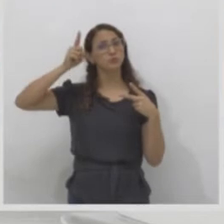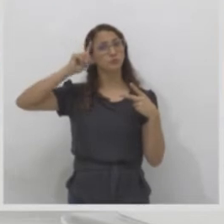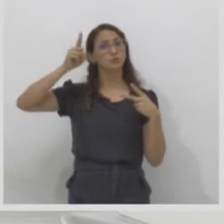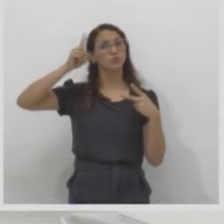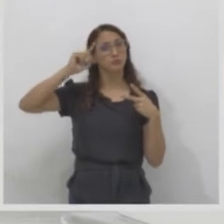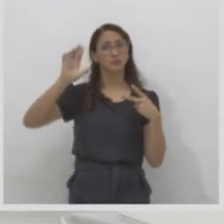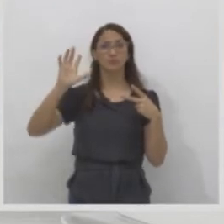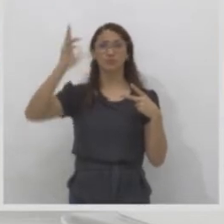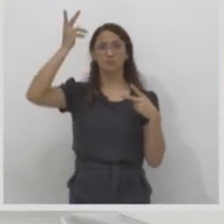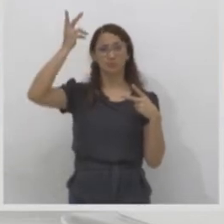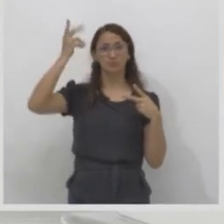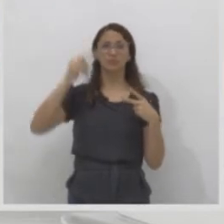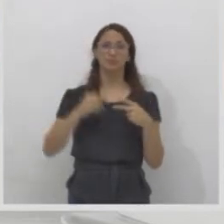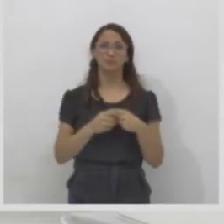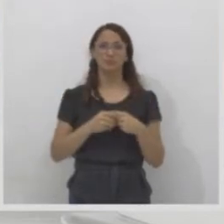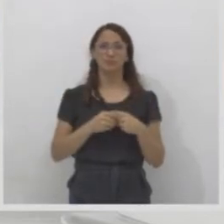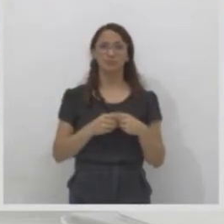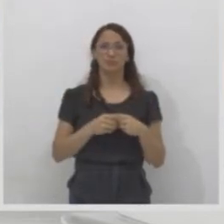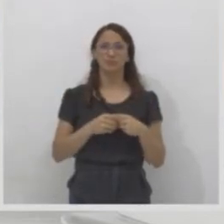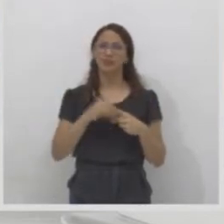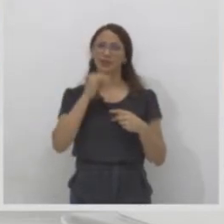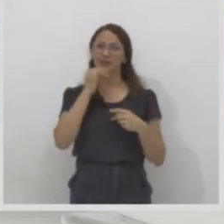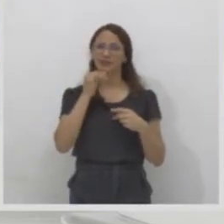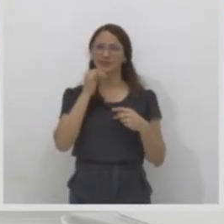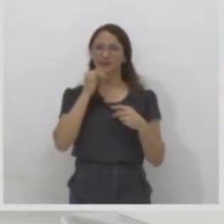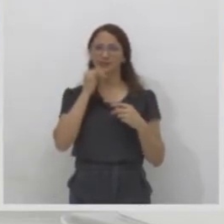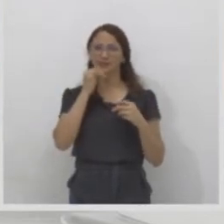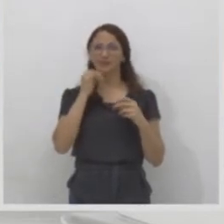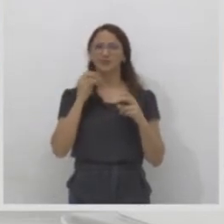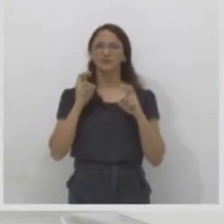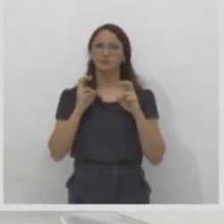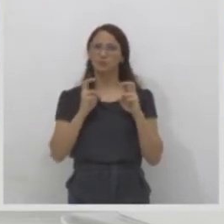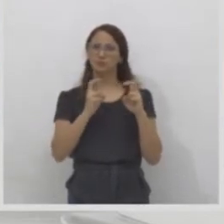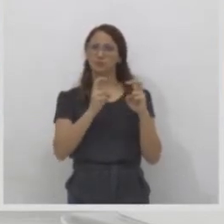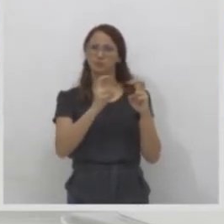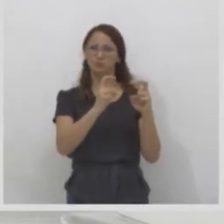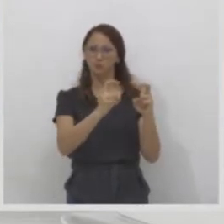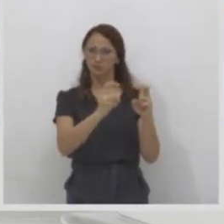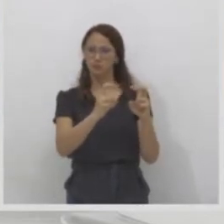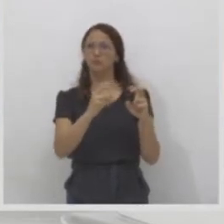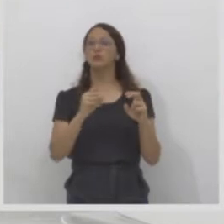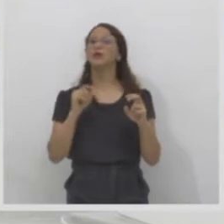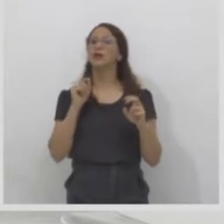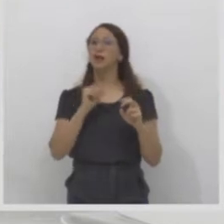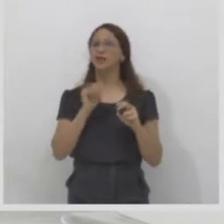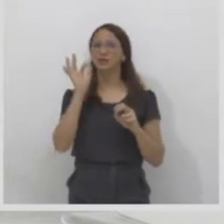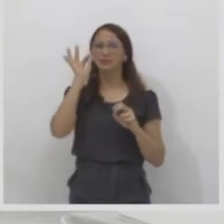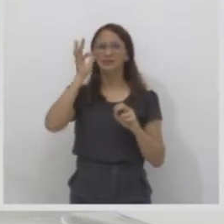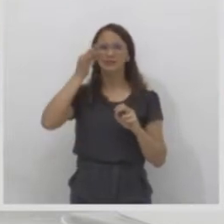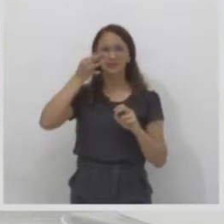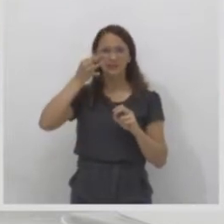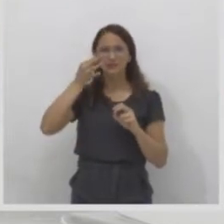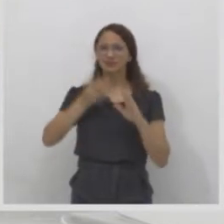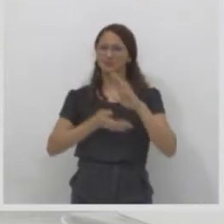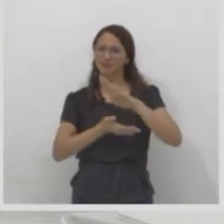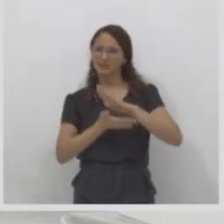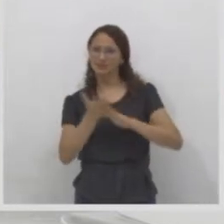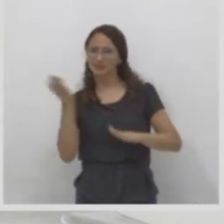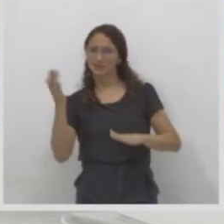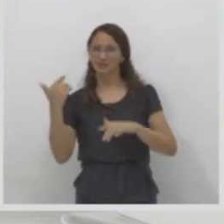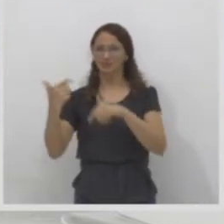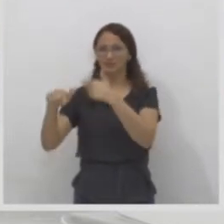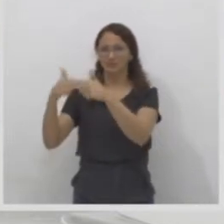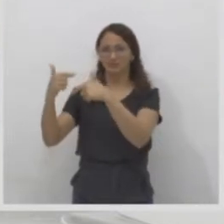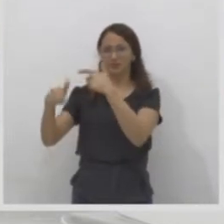estação de trem. Ela provavelmente cedo sai do seu bairro e vai trabalhar